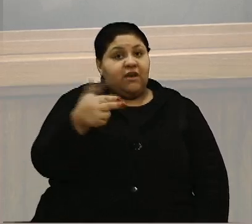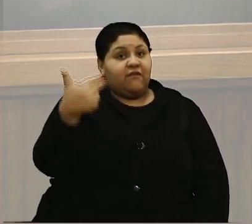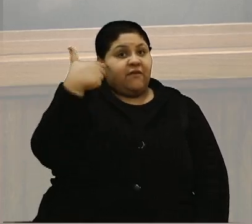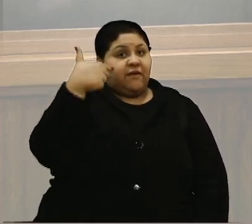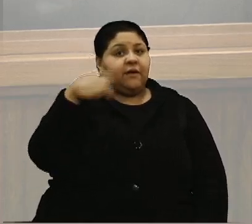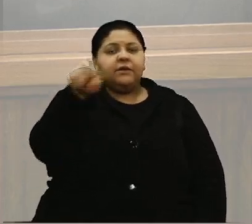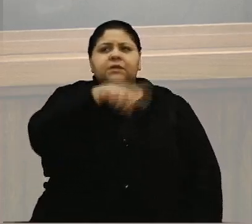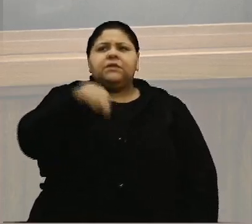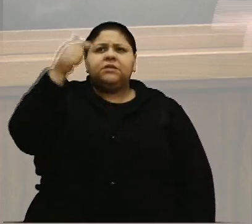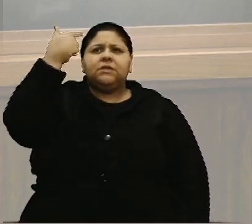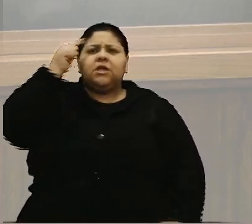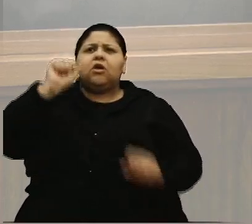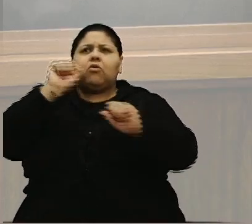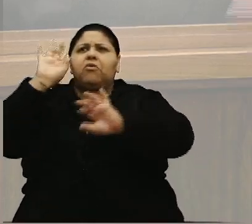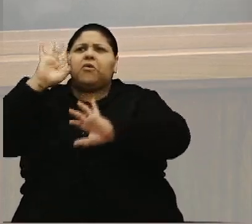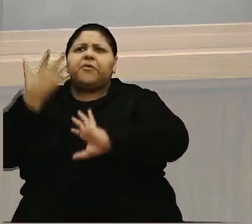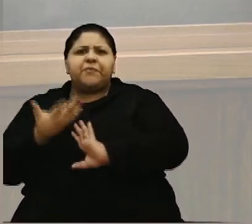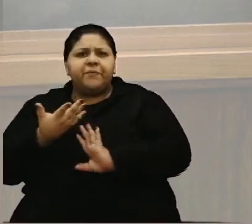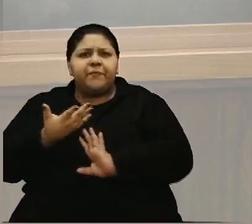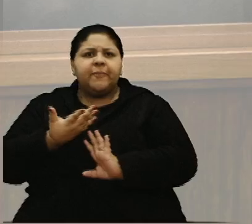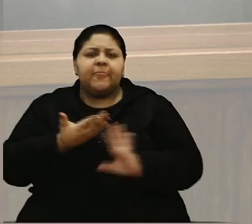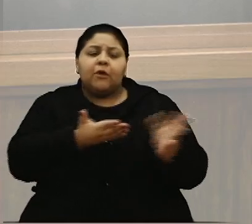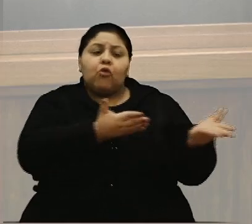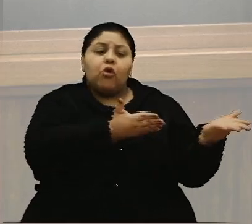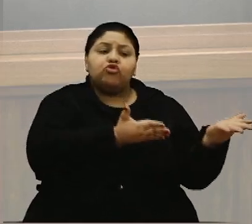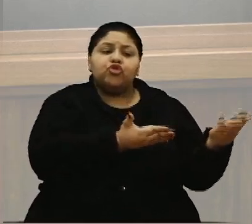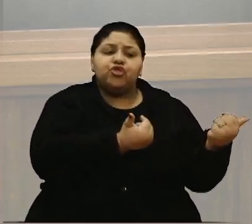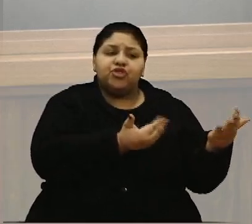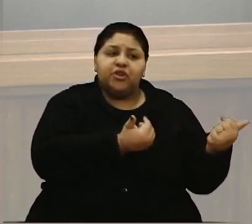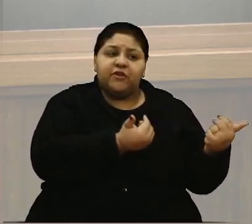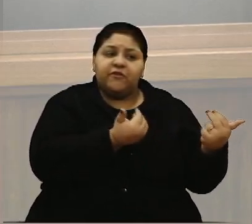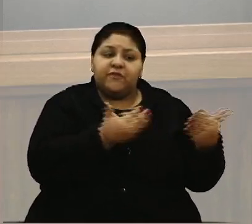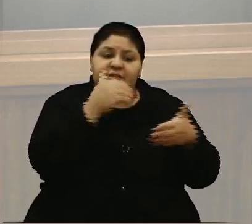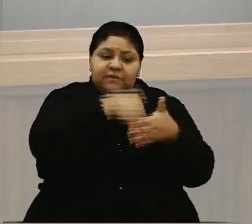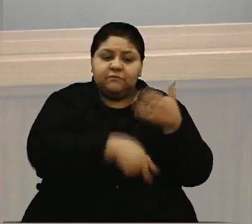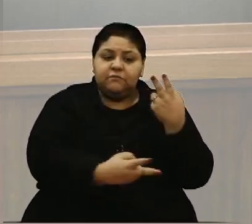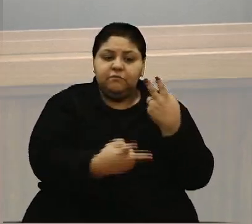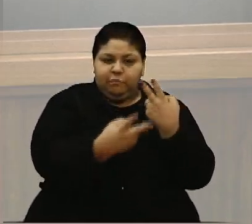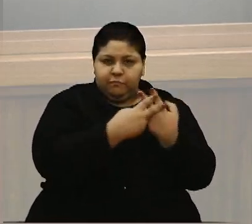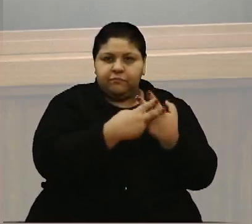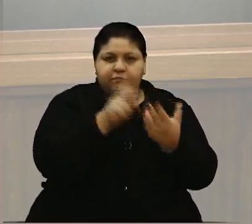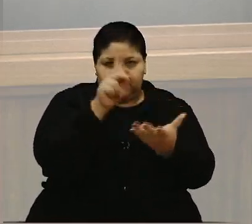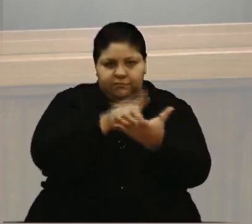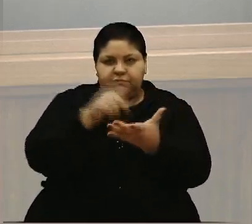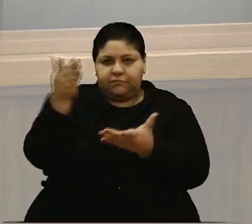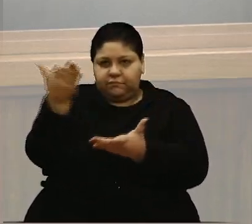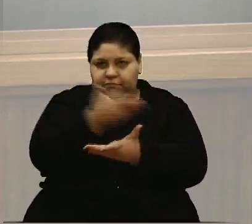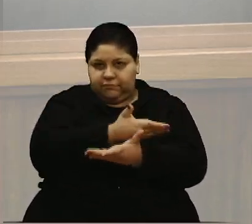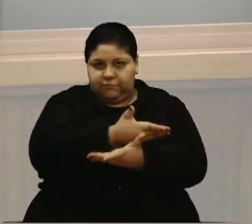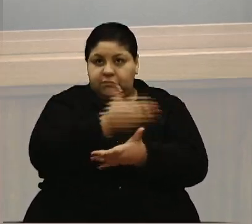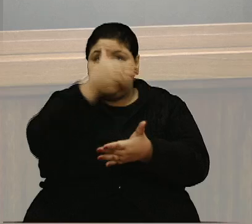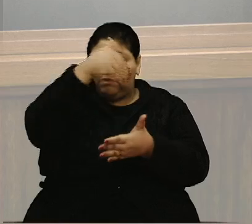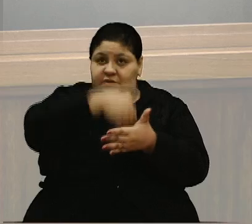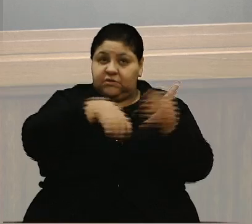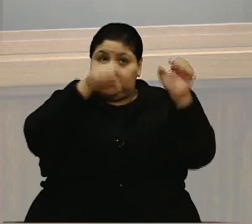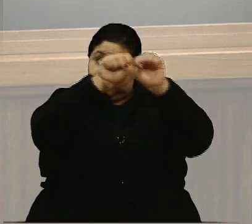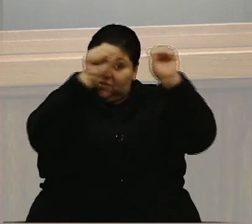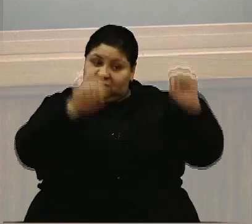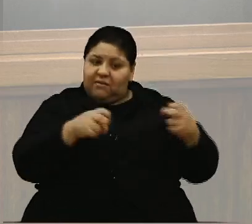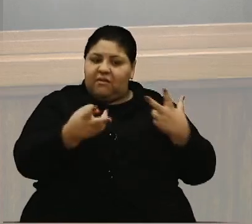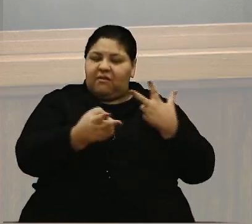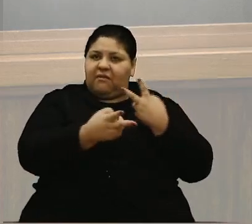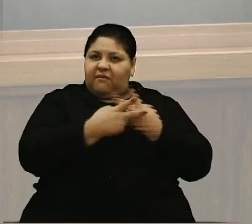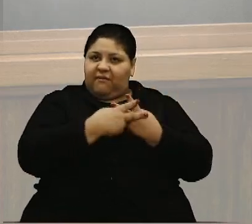parar para pensar o que acontece com um jovem que vai parar dentro da cadeia, sendo bem sincero, dentro do nosso sistema prisional,